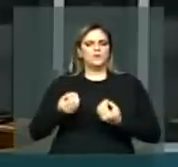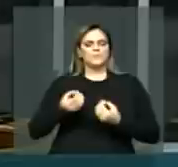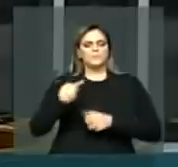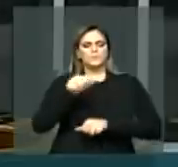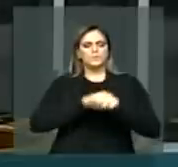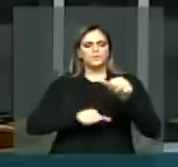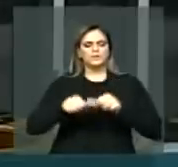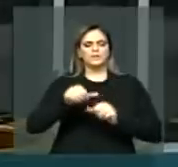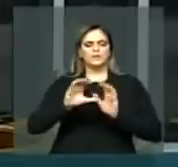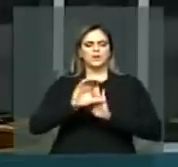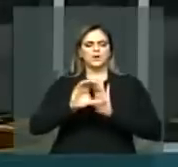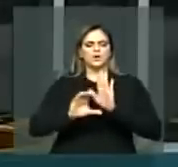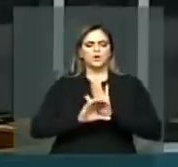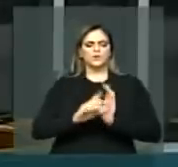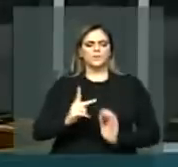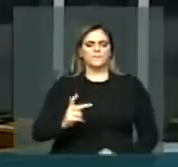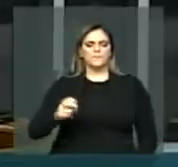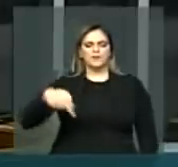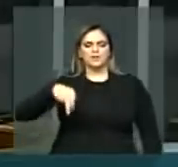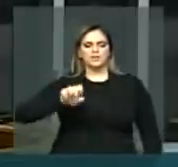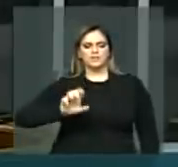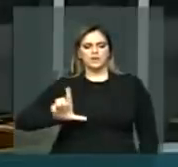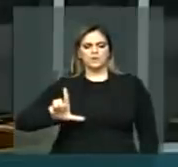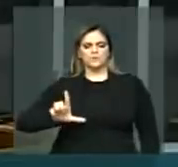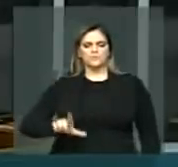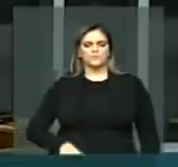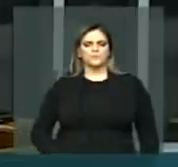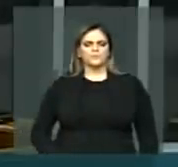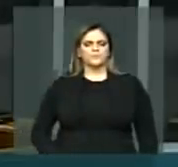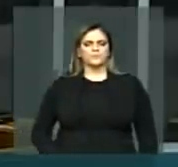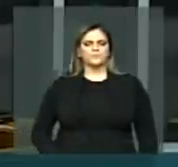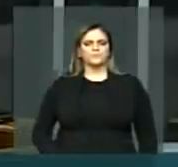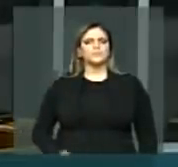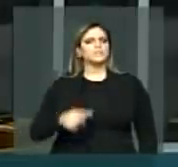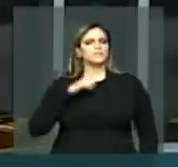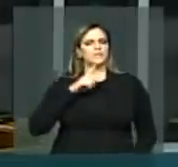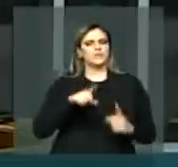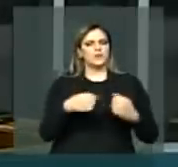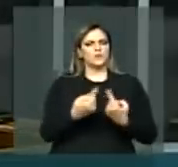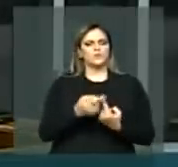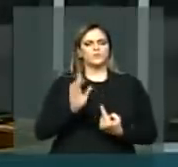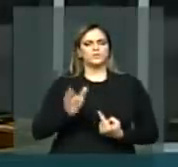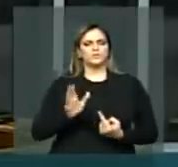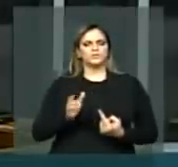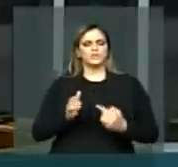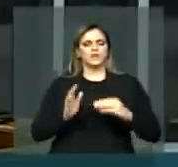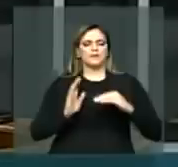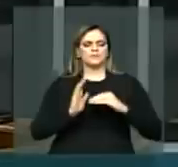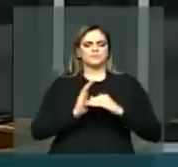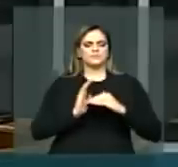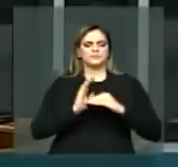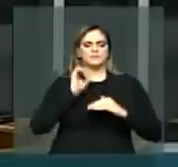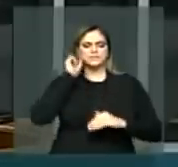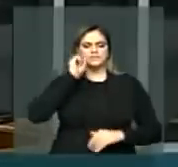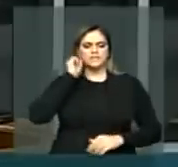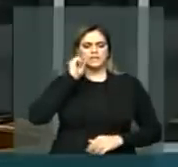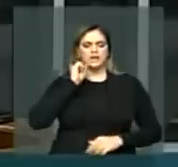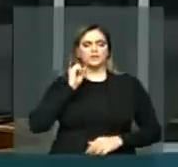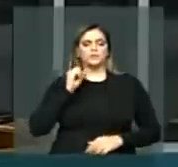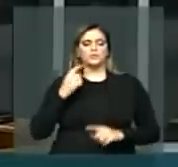do Código Penal. Nos reunimos no Senado, convidados que fomos